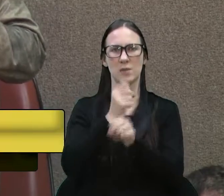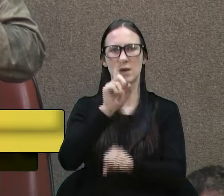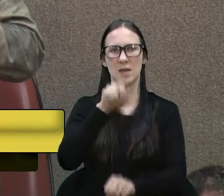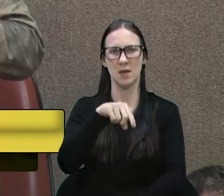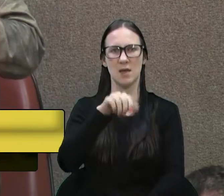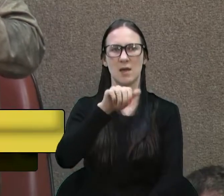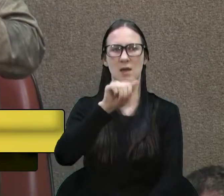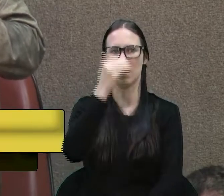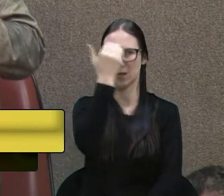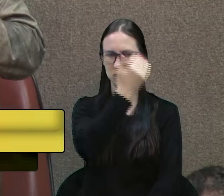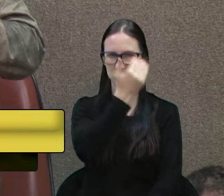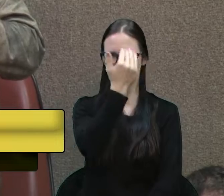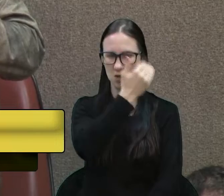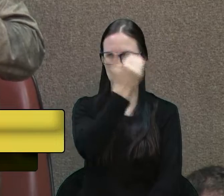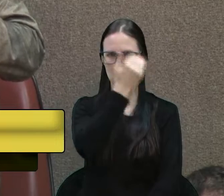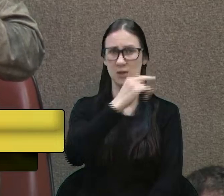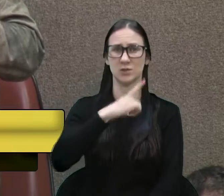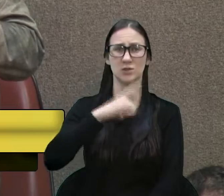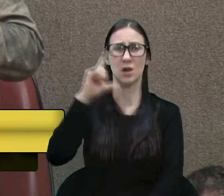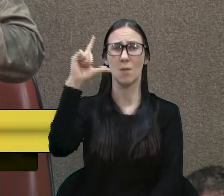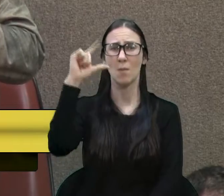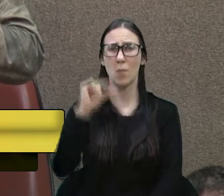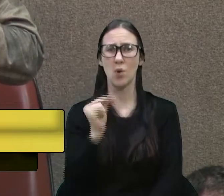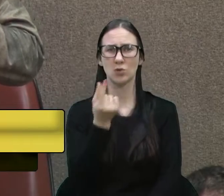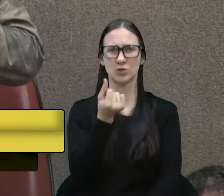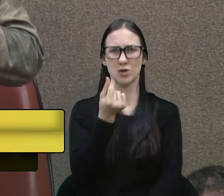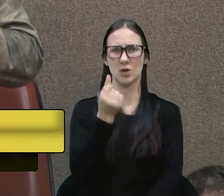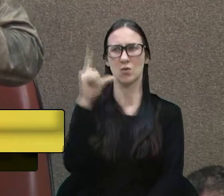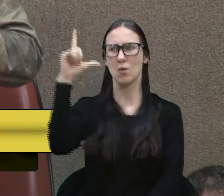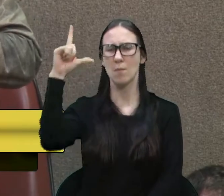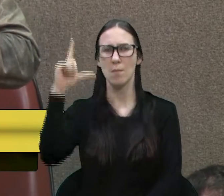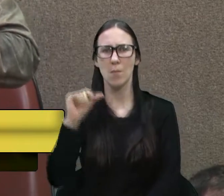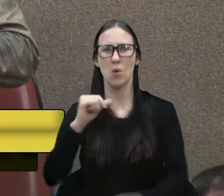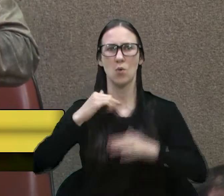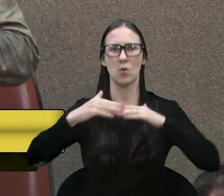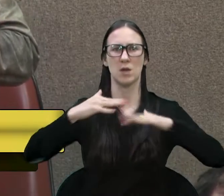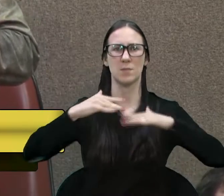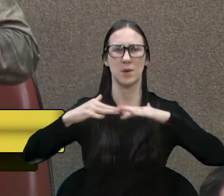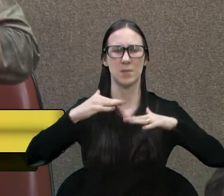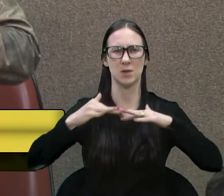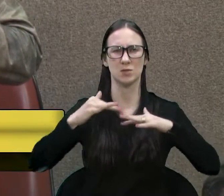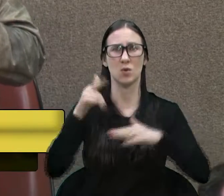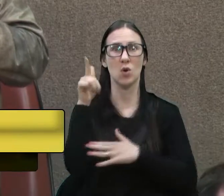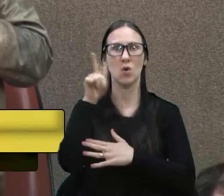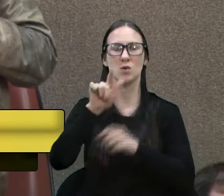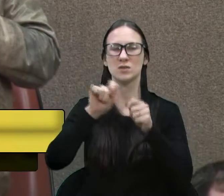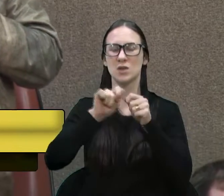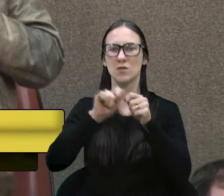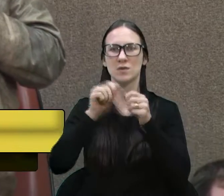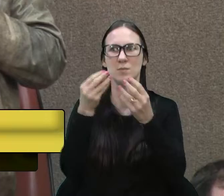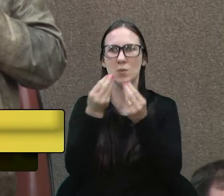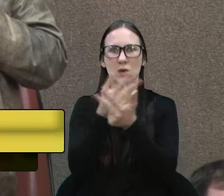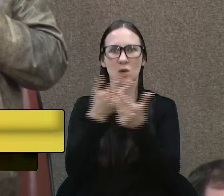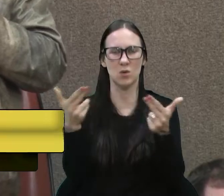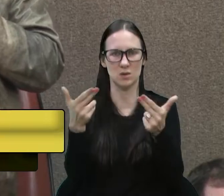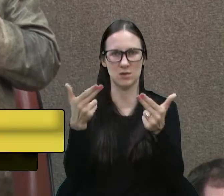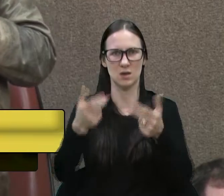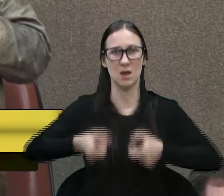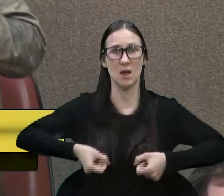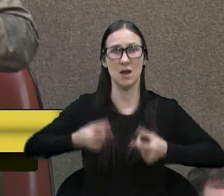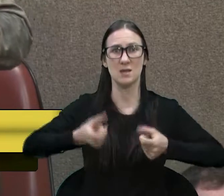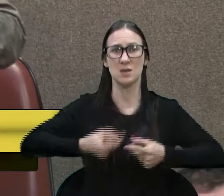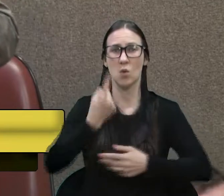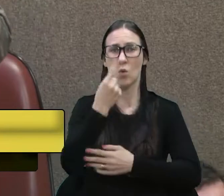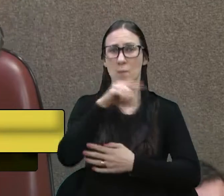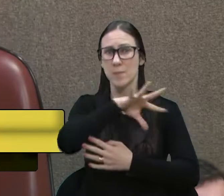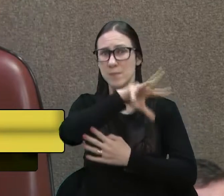condições, pouca máquina, sem estrutura. Fizemos muito. Monte Carmelo foi gasto de um milhão de reais em saneamento